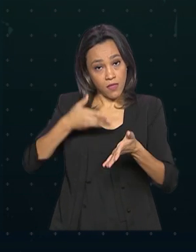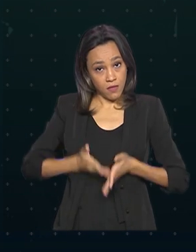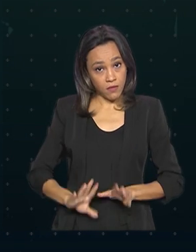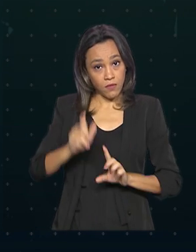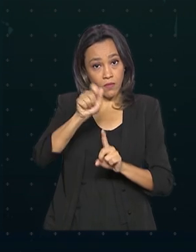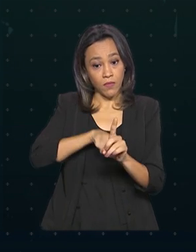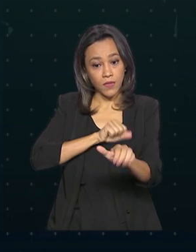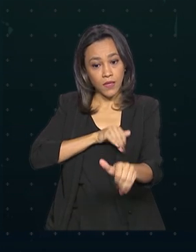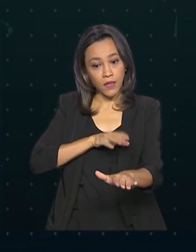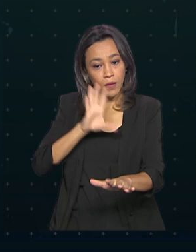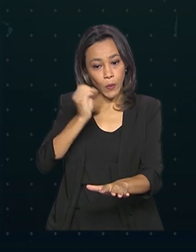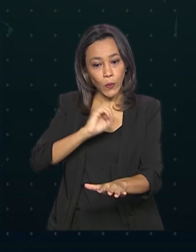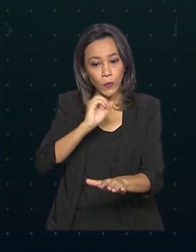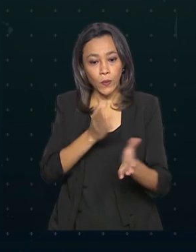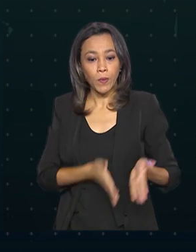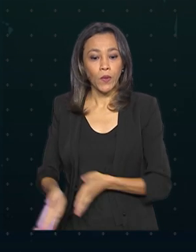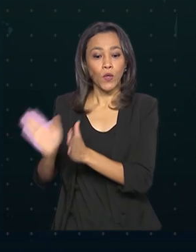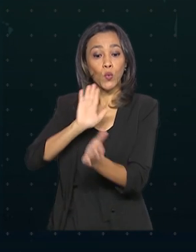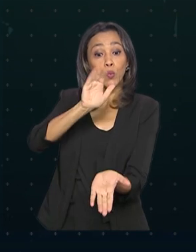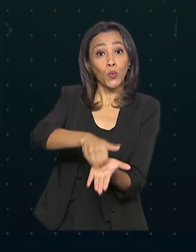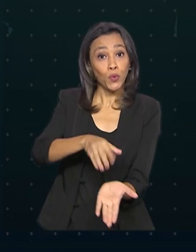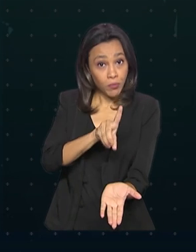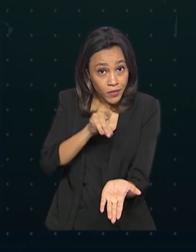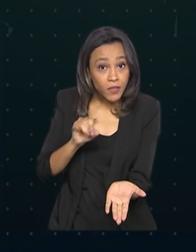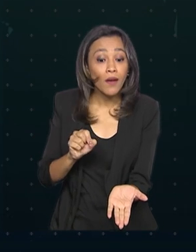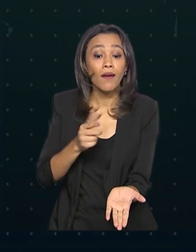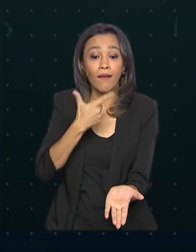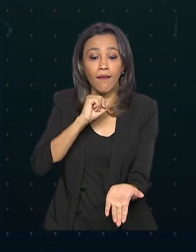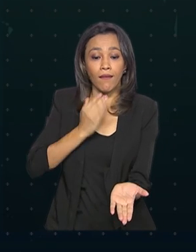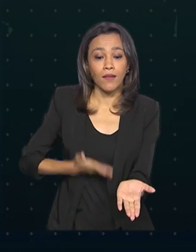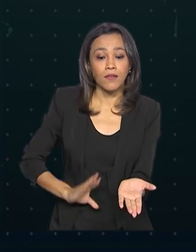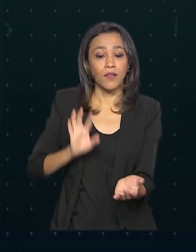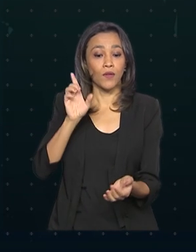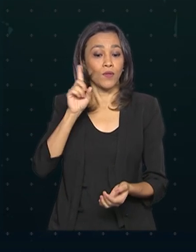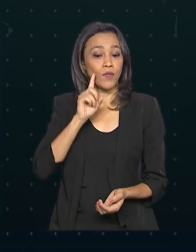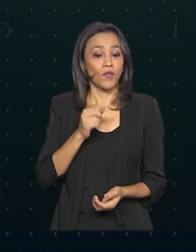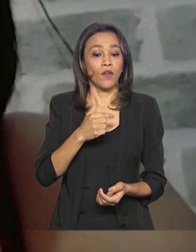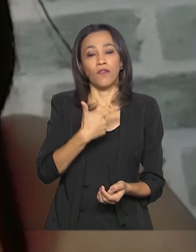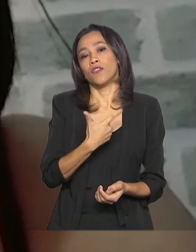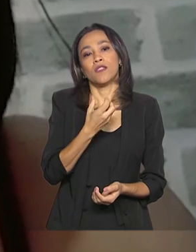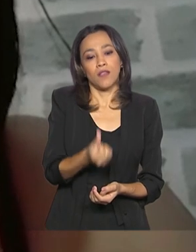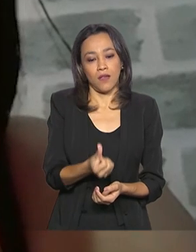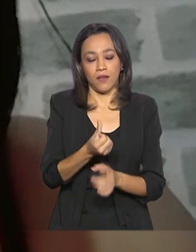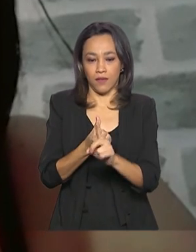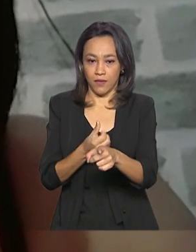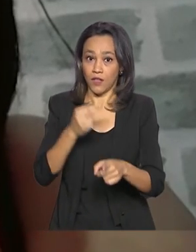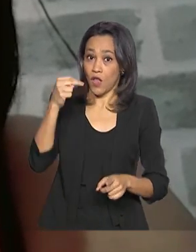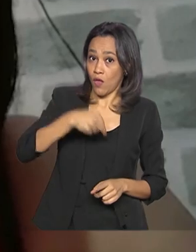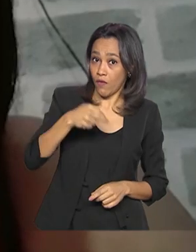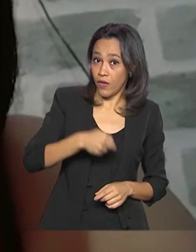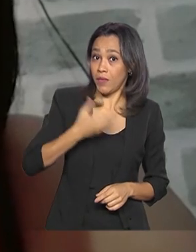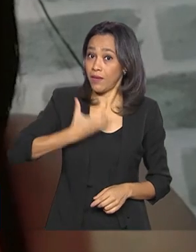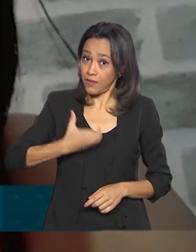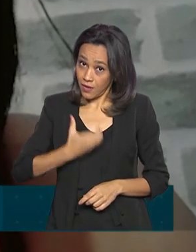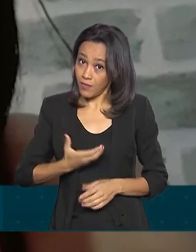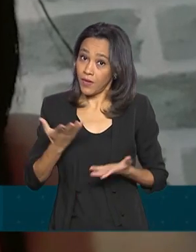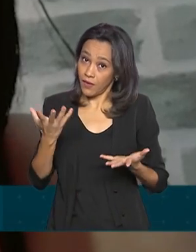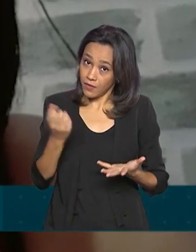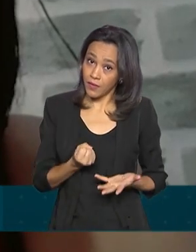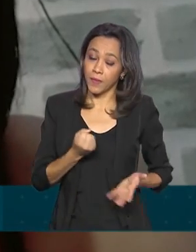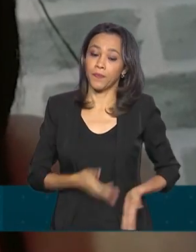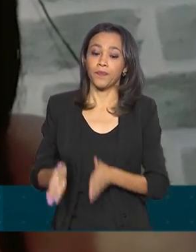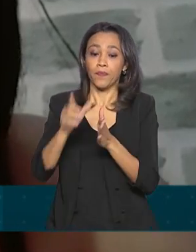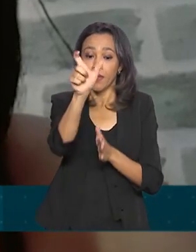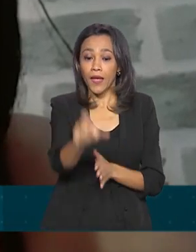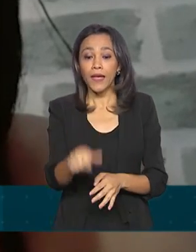e outubro. E no último dia, quem nasceu em novembro e dezembro. Railiane, de Belém do Pará, já